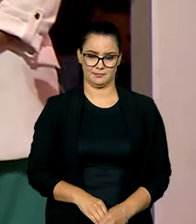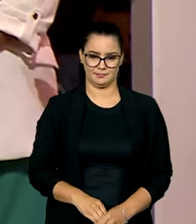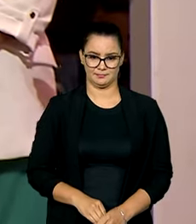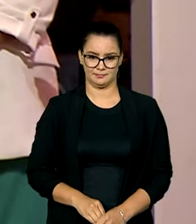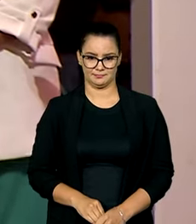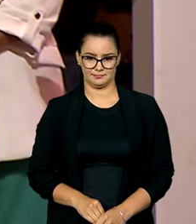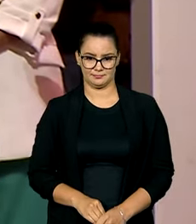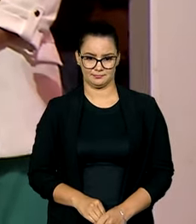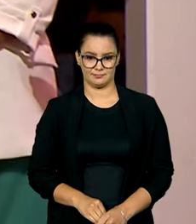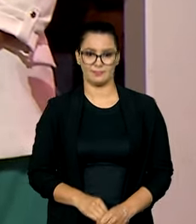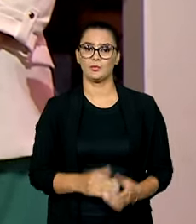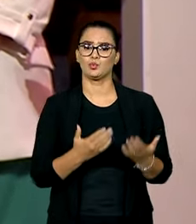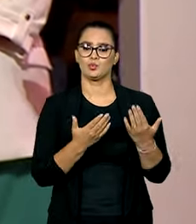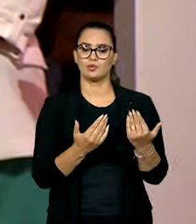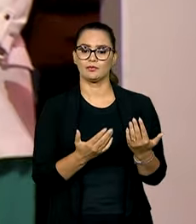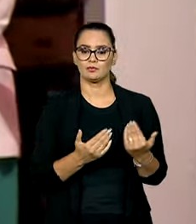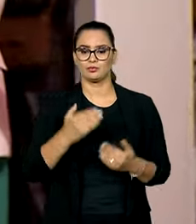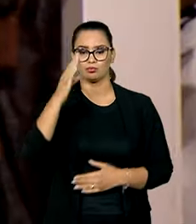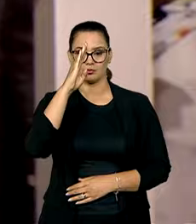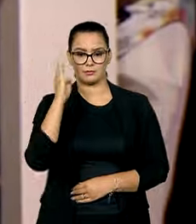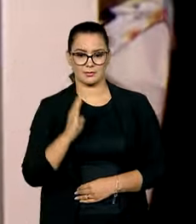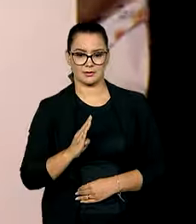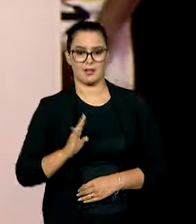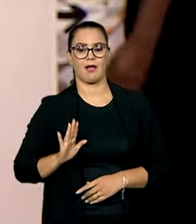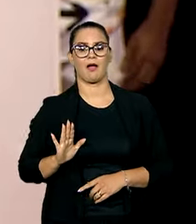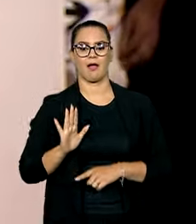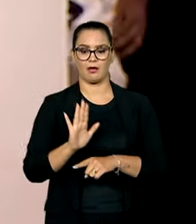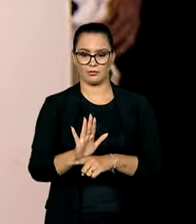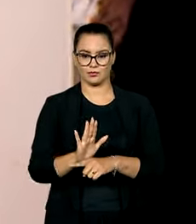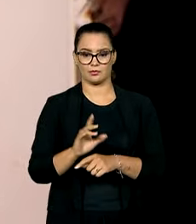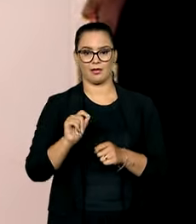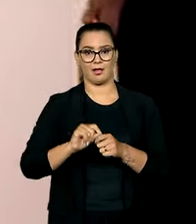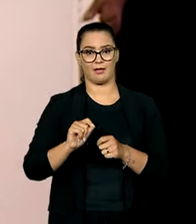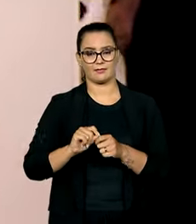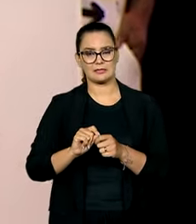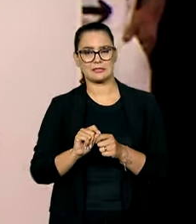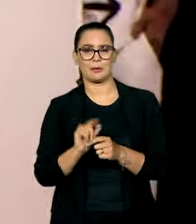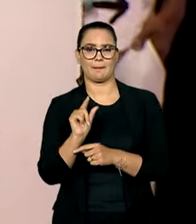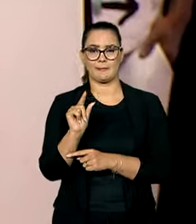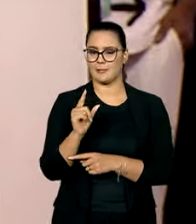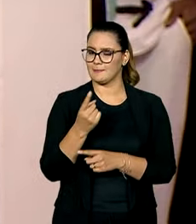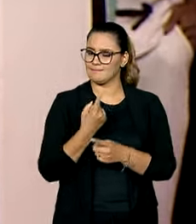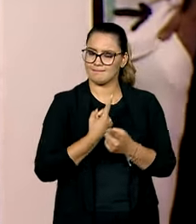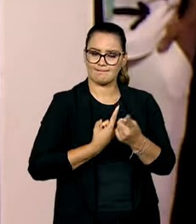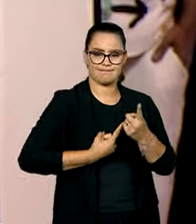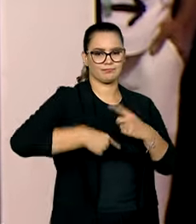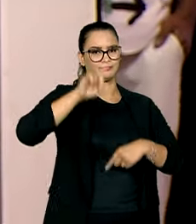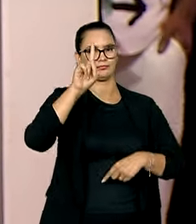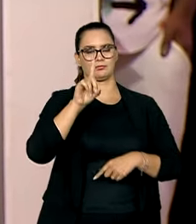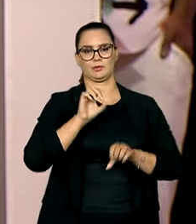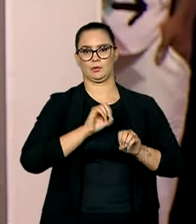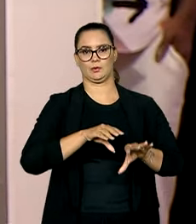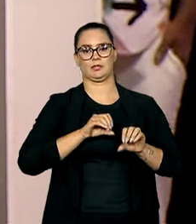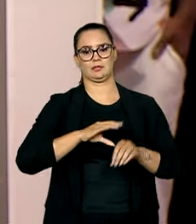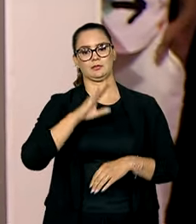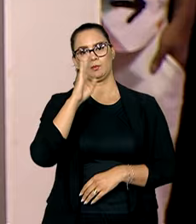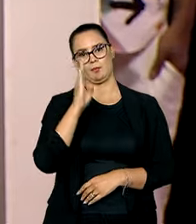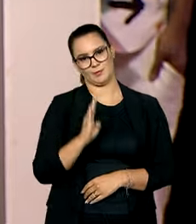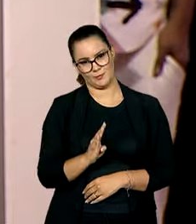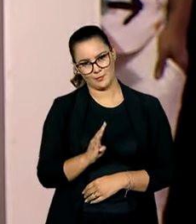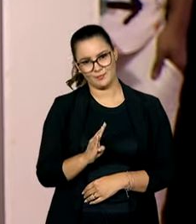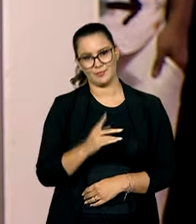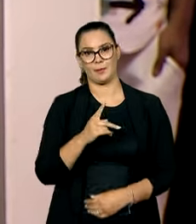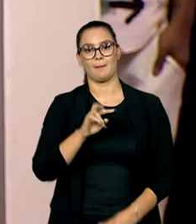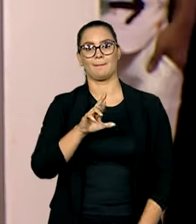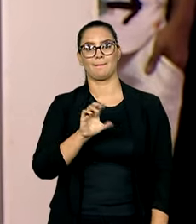Foi a juventude brasileira que ajudou a gente a fazer uma pequena revolução na educação brasileira com o